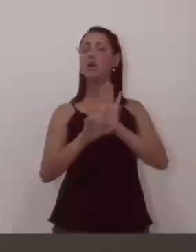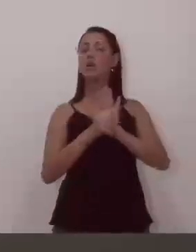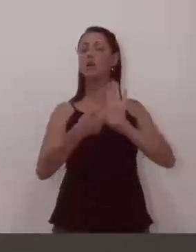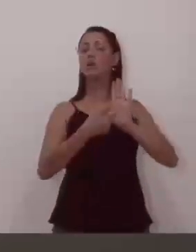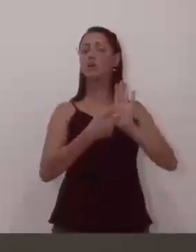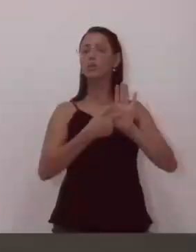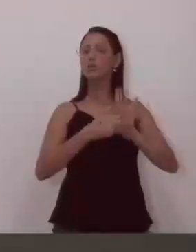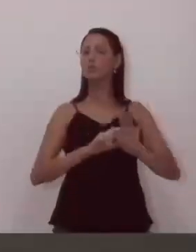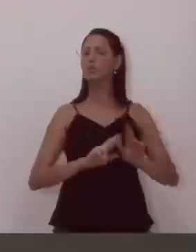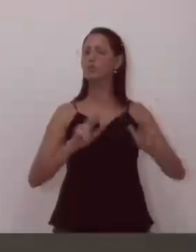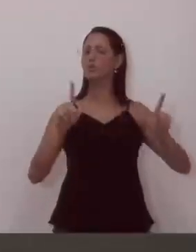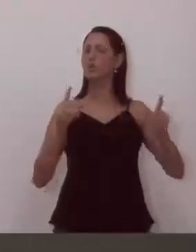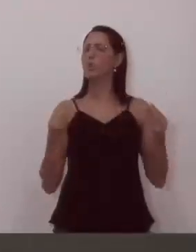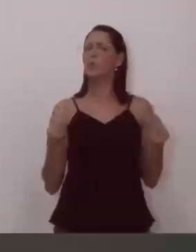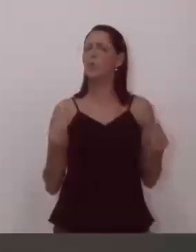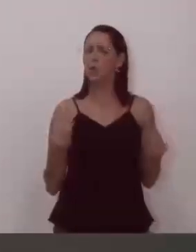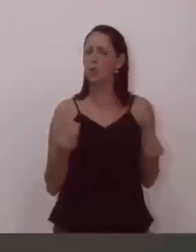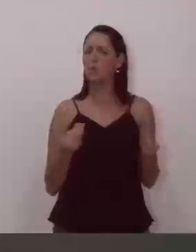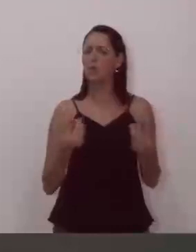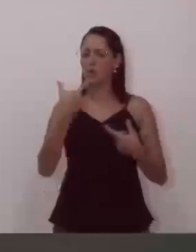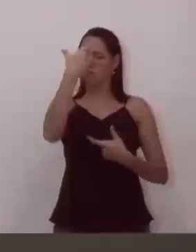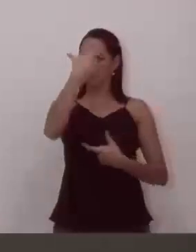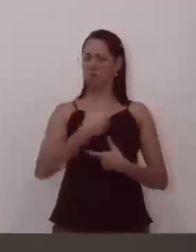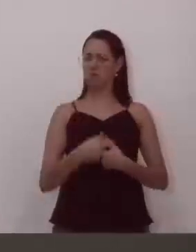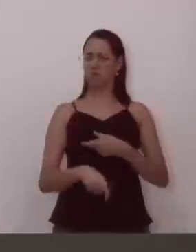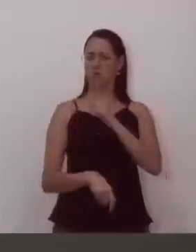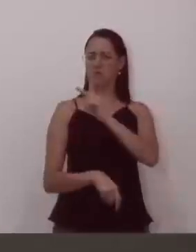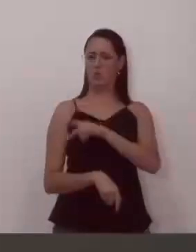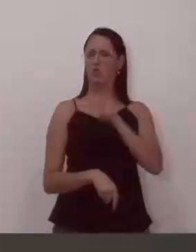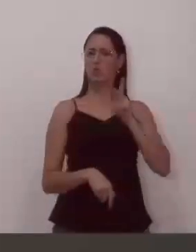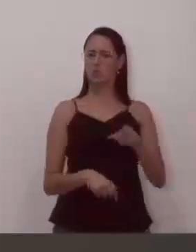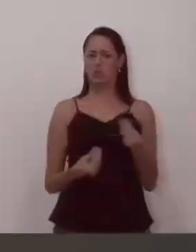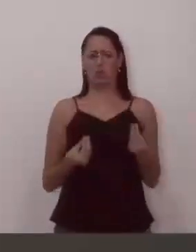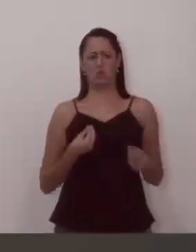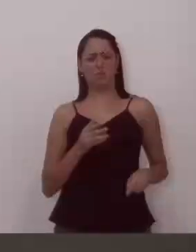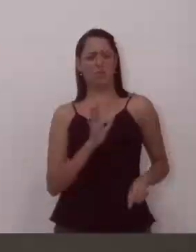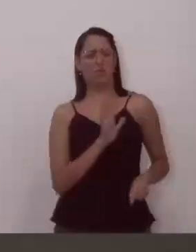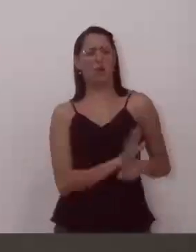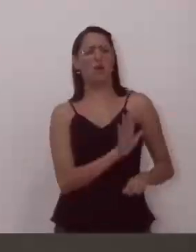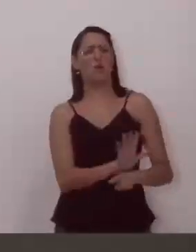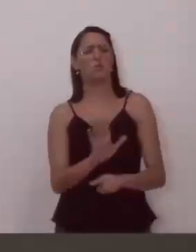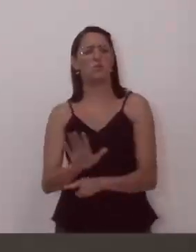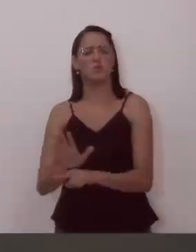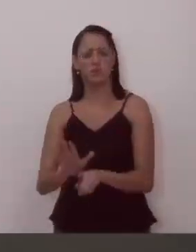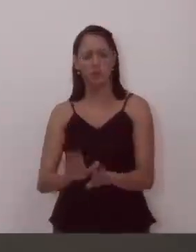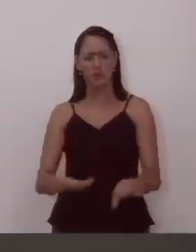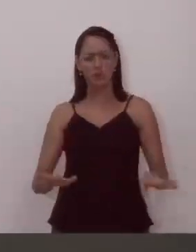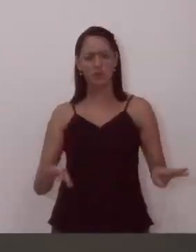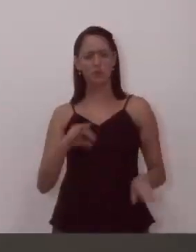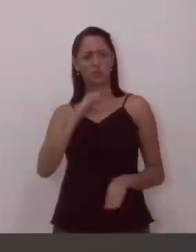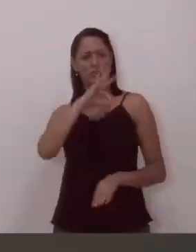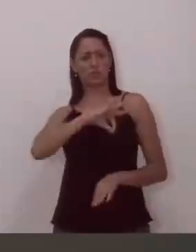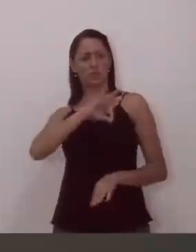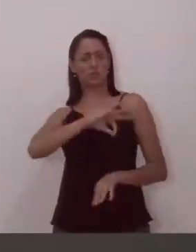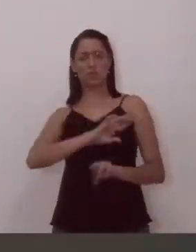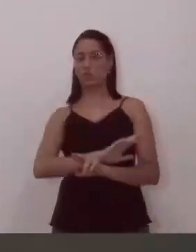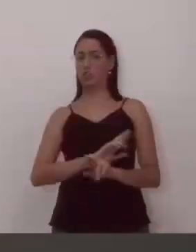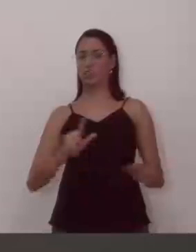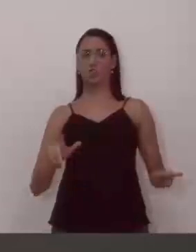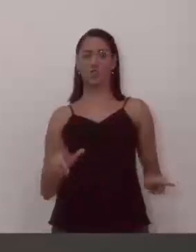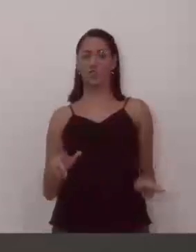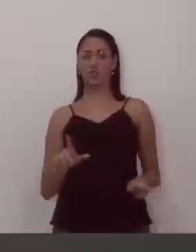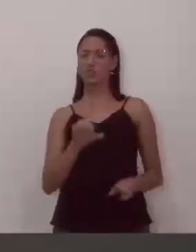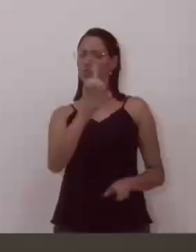elas serem usadas como professoras e serem remuneradas e terem seus direitos